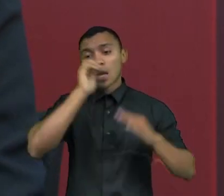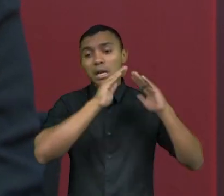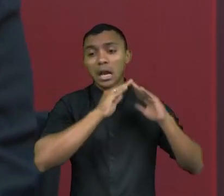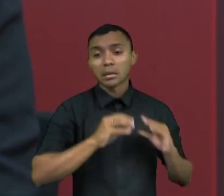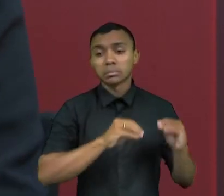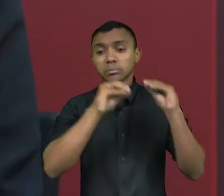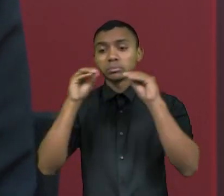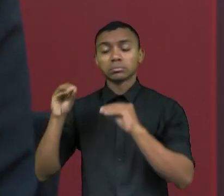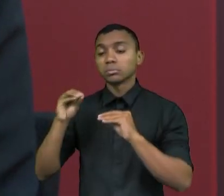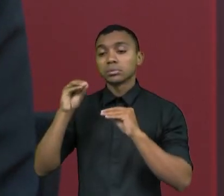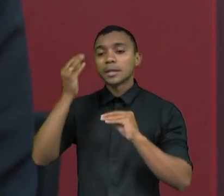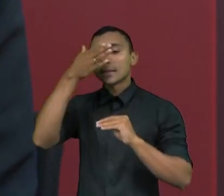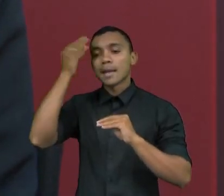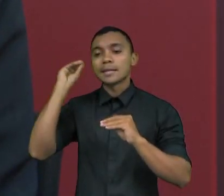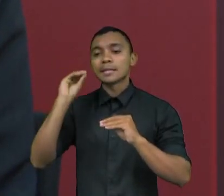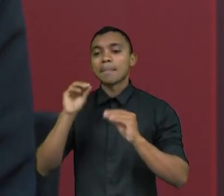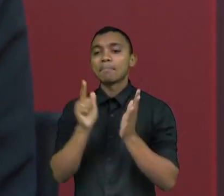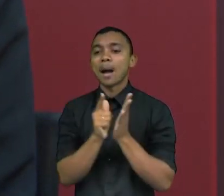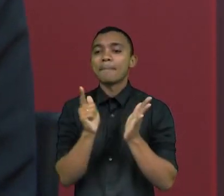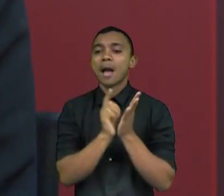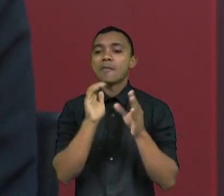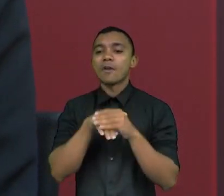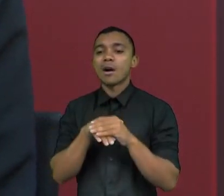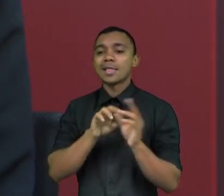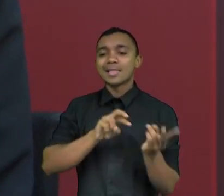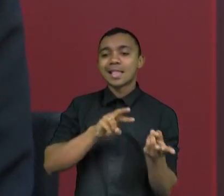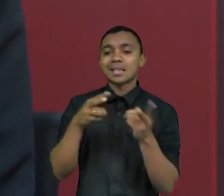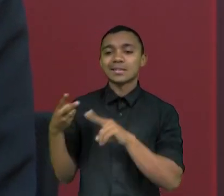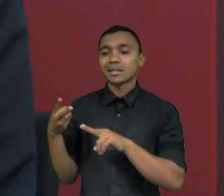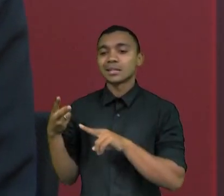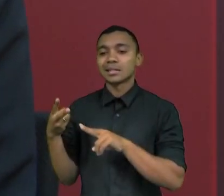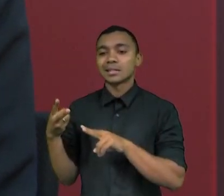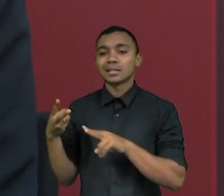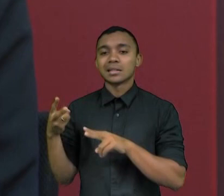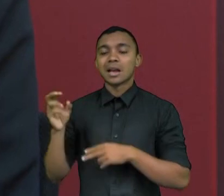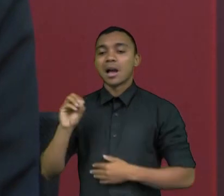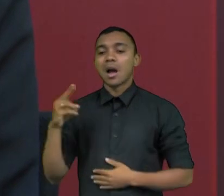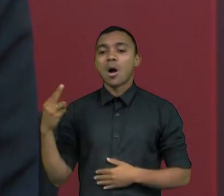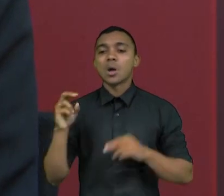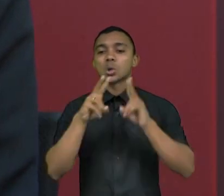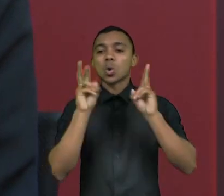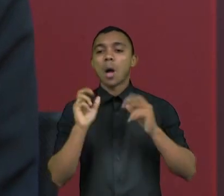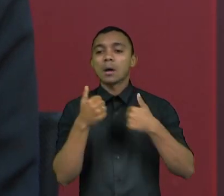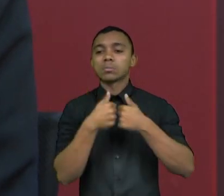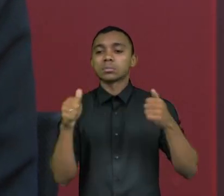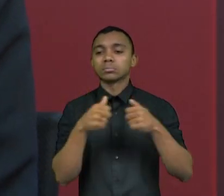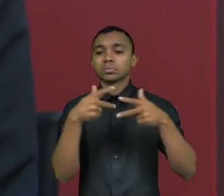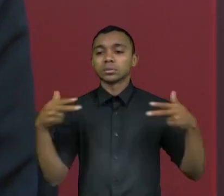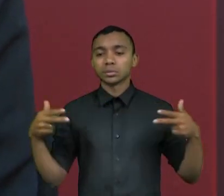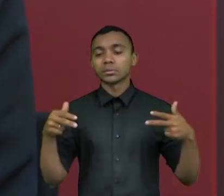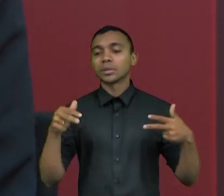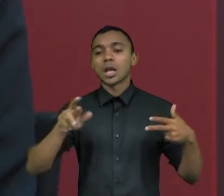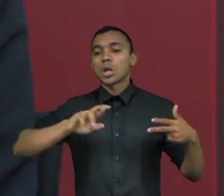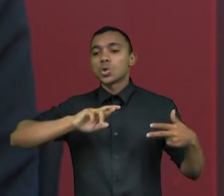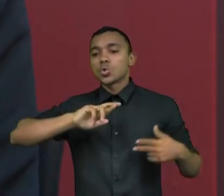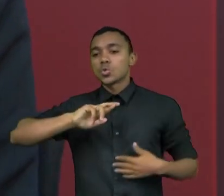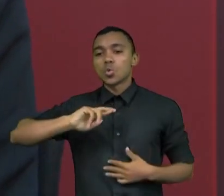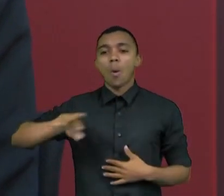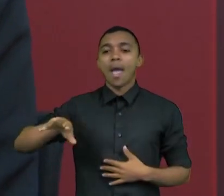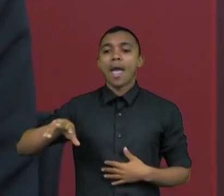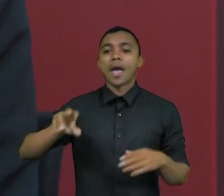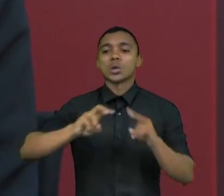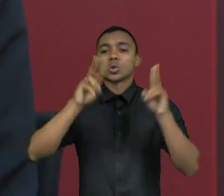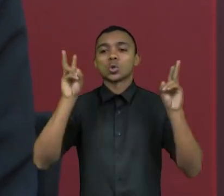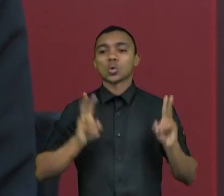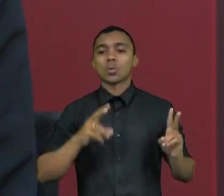transferem o domicílio eleitoral. Tem um problema no dia, tem a questão do transporte. Então, às vezes, não é a insatisfação com o